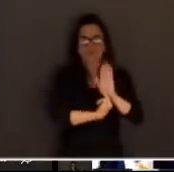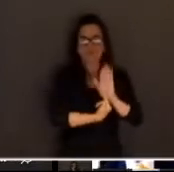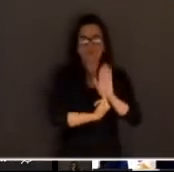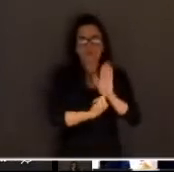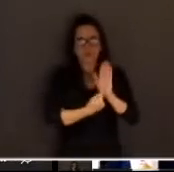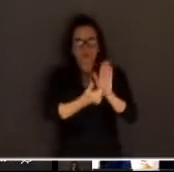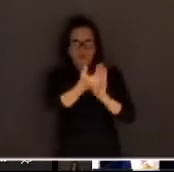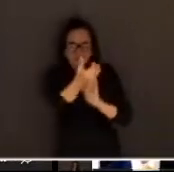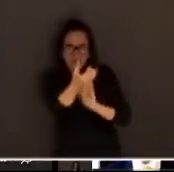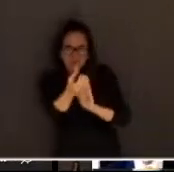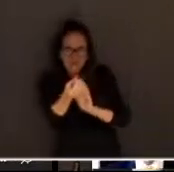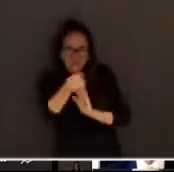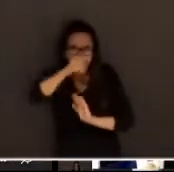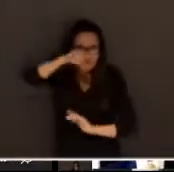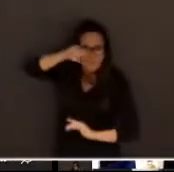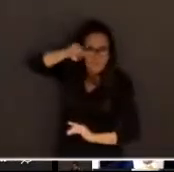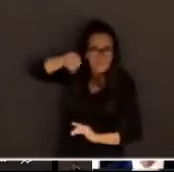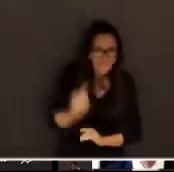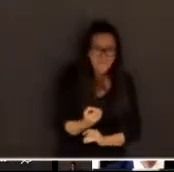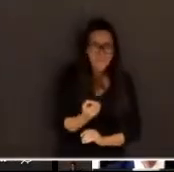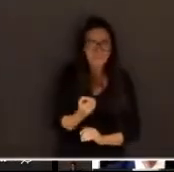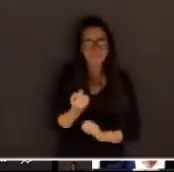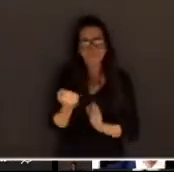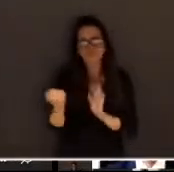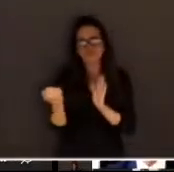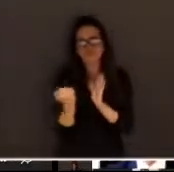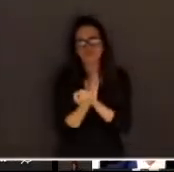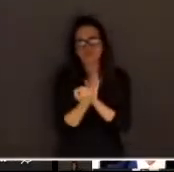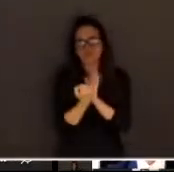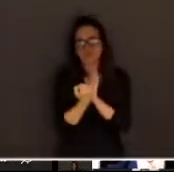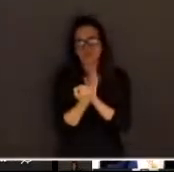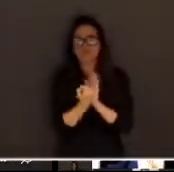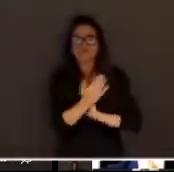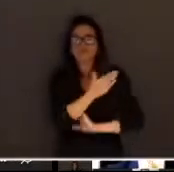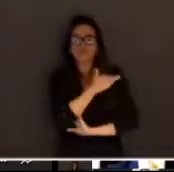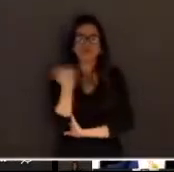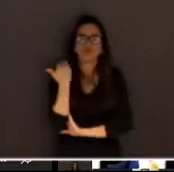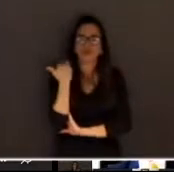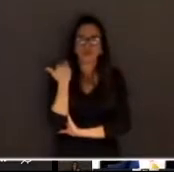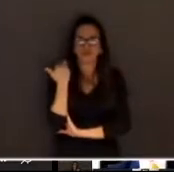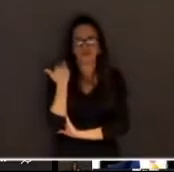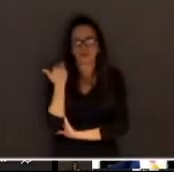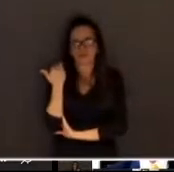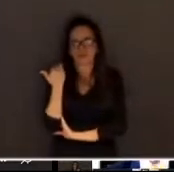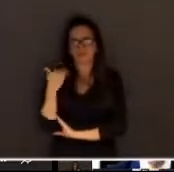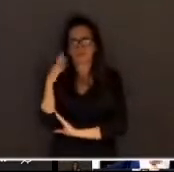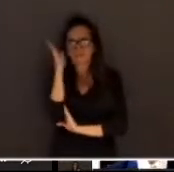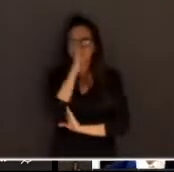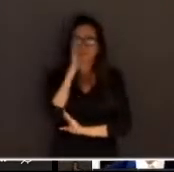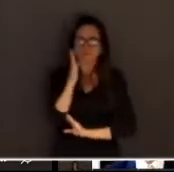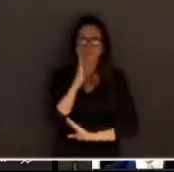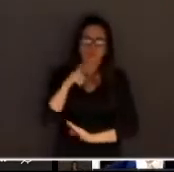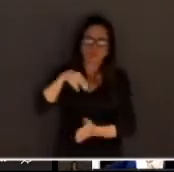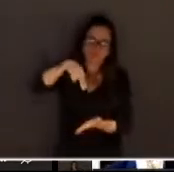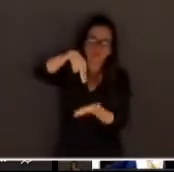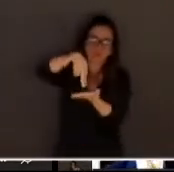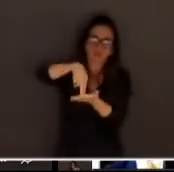60 mil assassinatos ao ano. O Brasil ocupa esse pódio infame